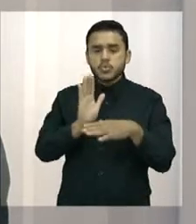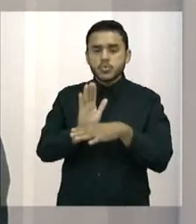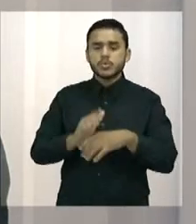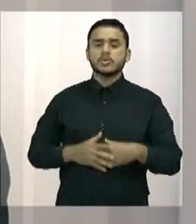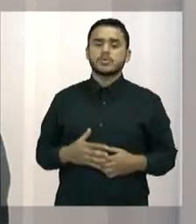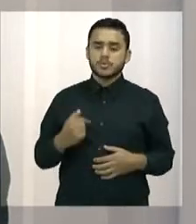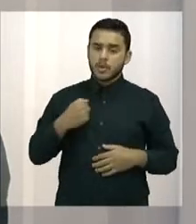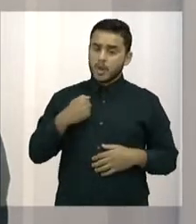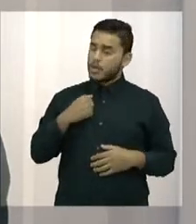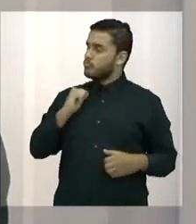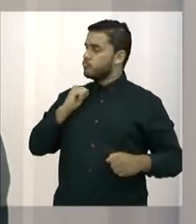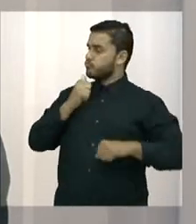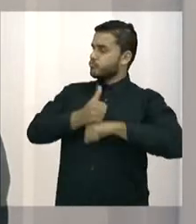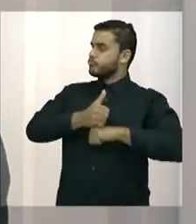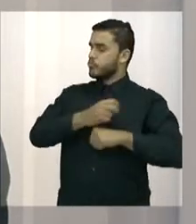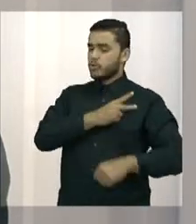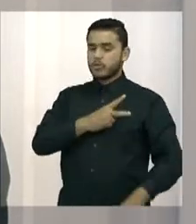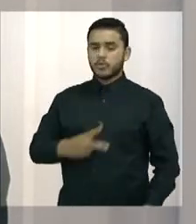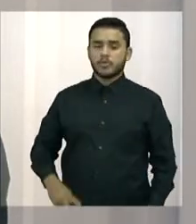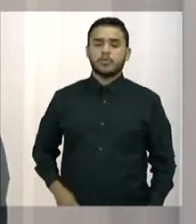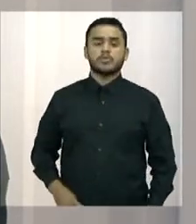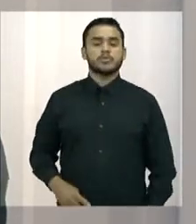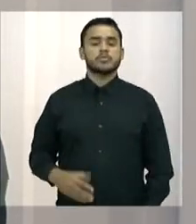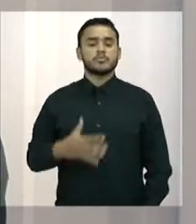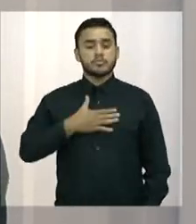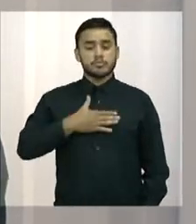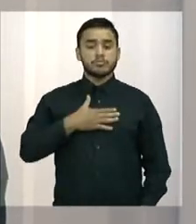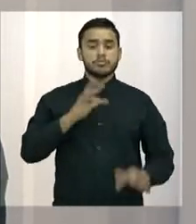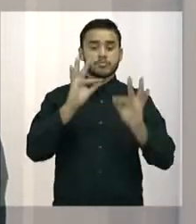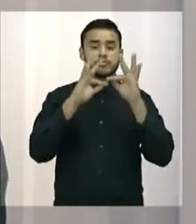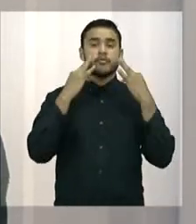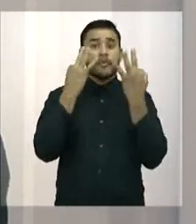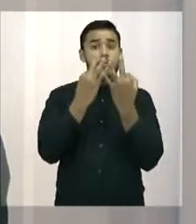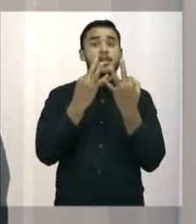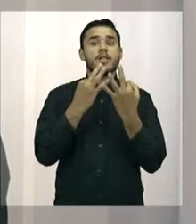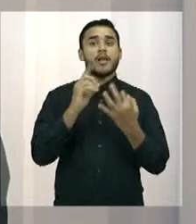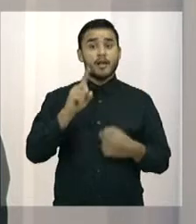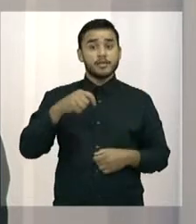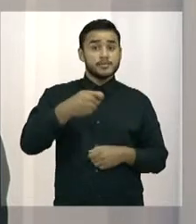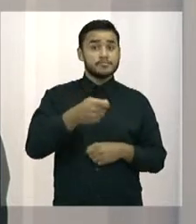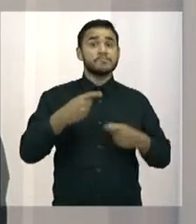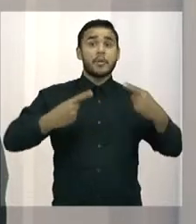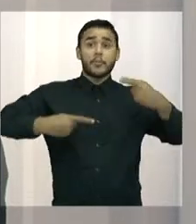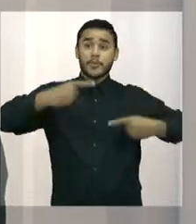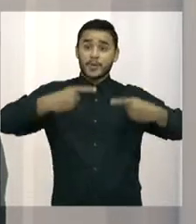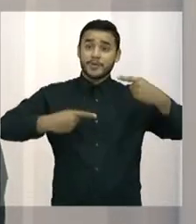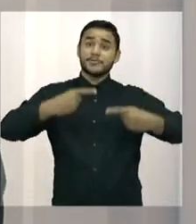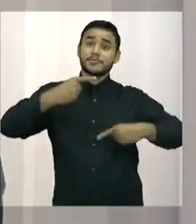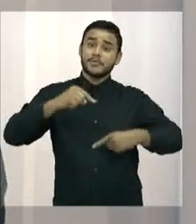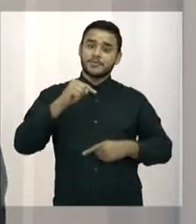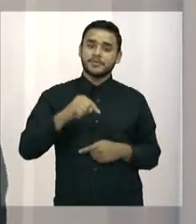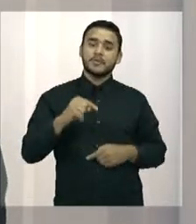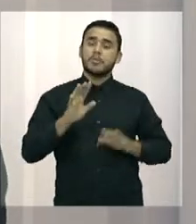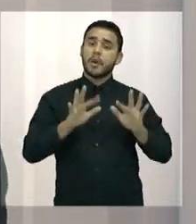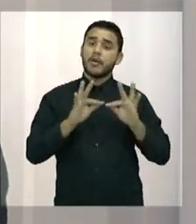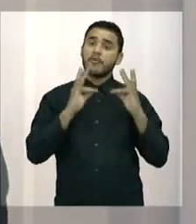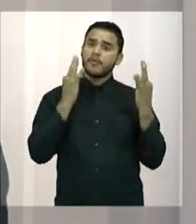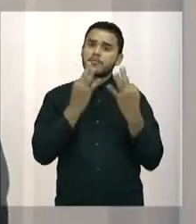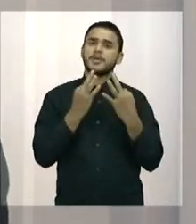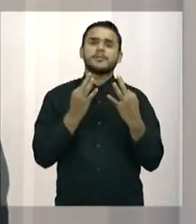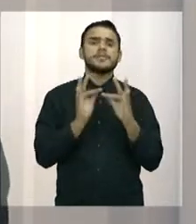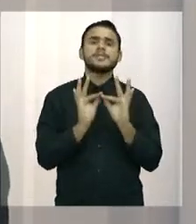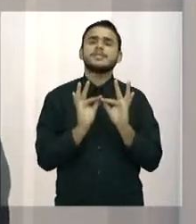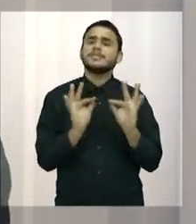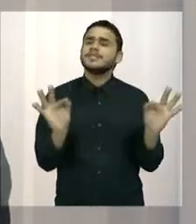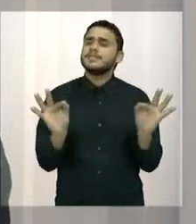é esse mesmo. Eu venho de uma família política, mas de um povo humilde, em que